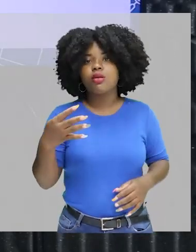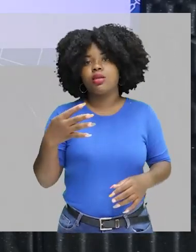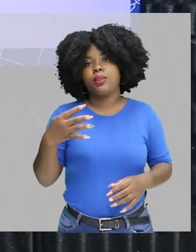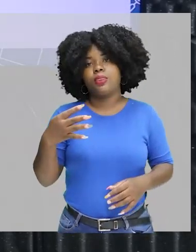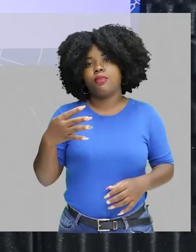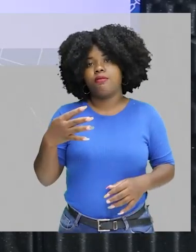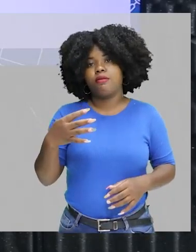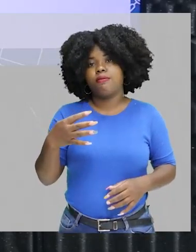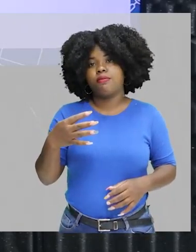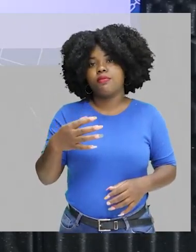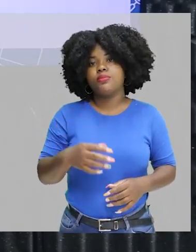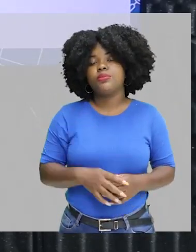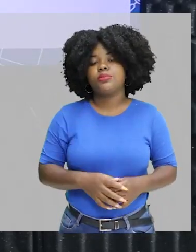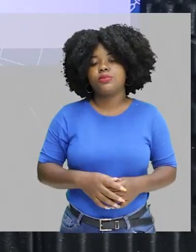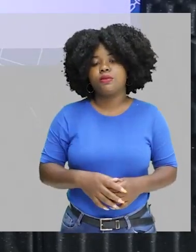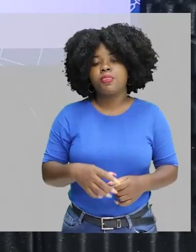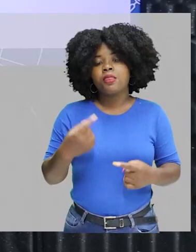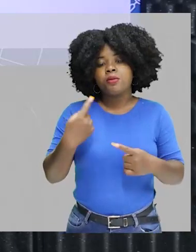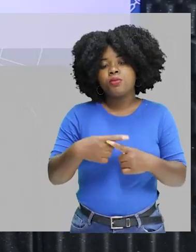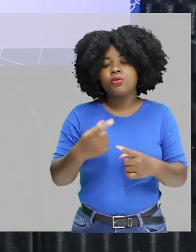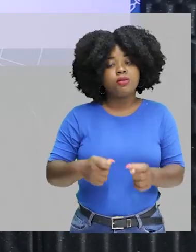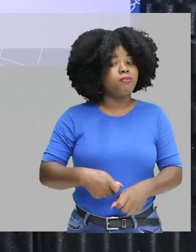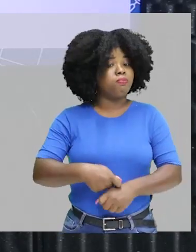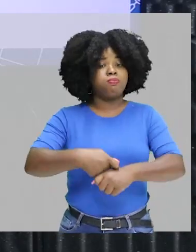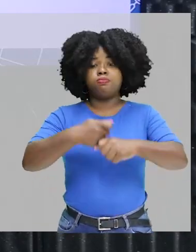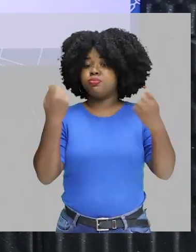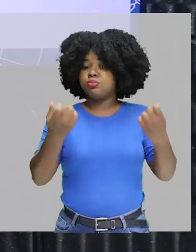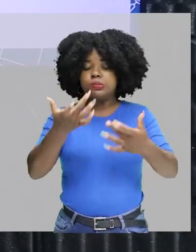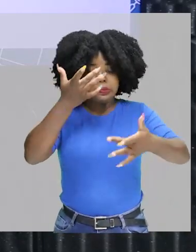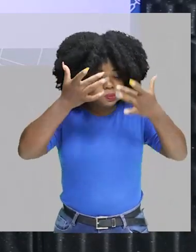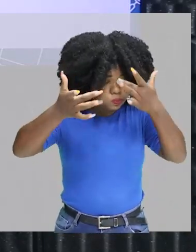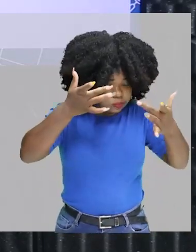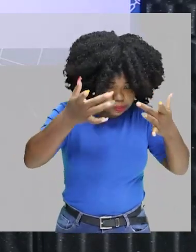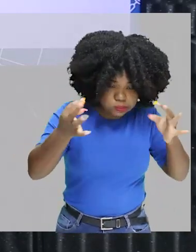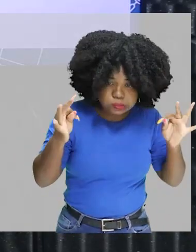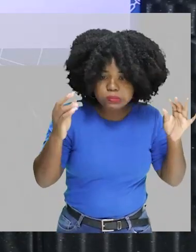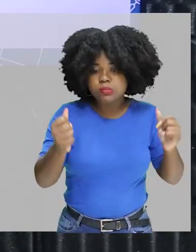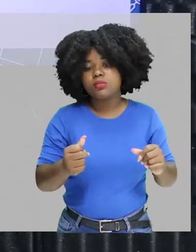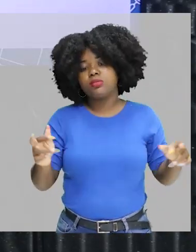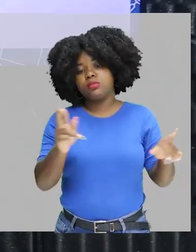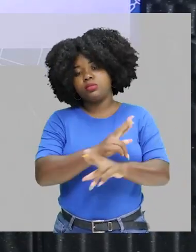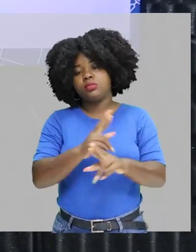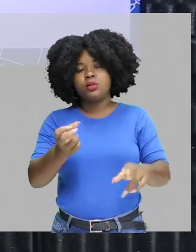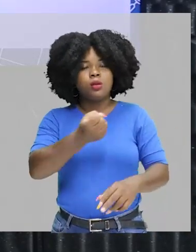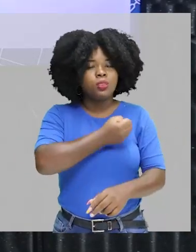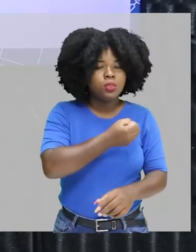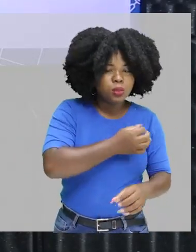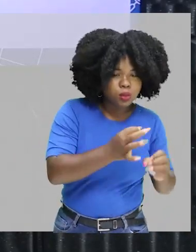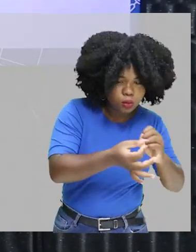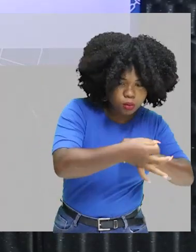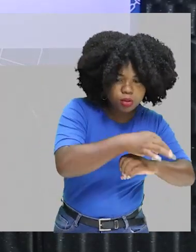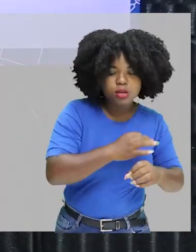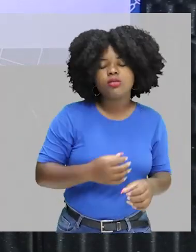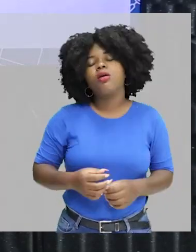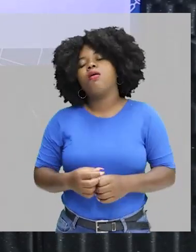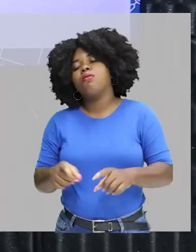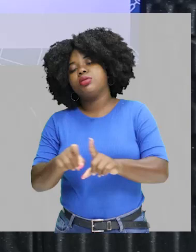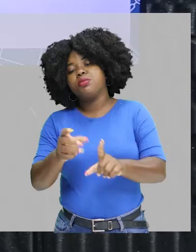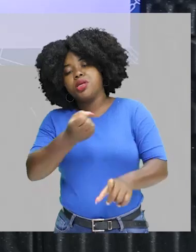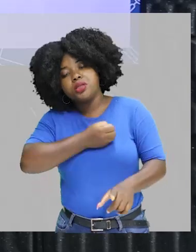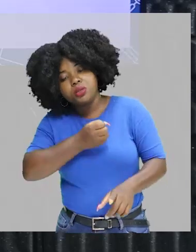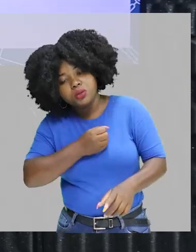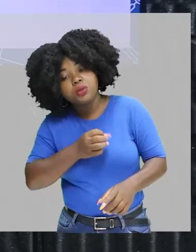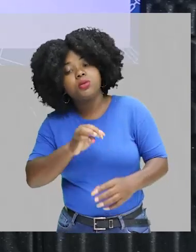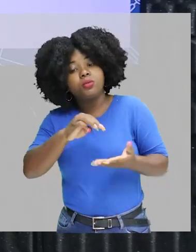memorizar os 118 elementos, ainda mais relacionando com o número atômico, o número de massa. Então, em uma